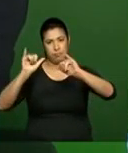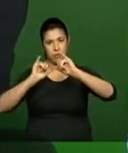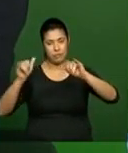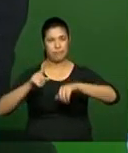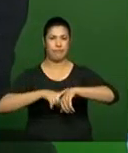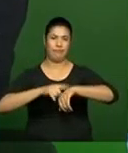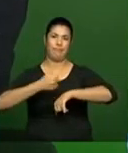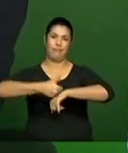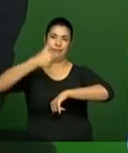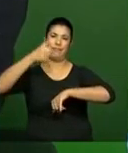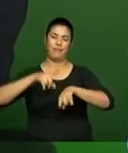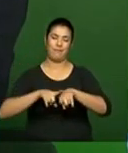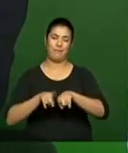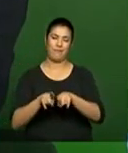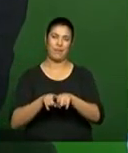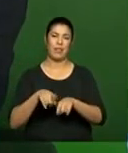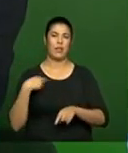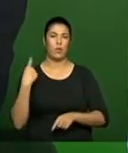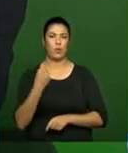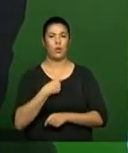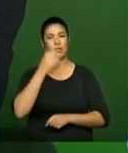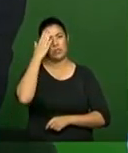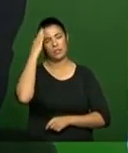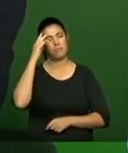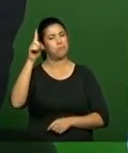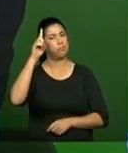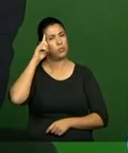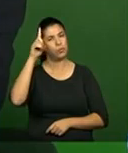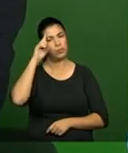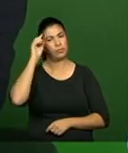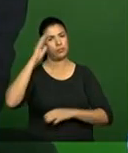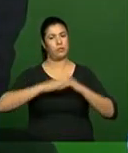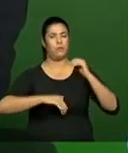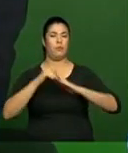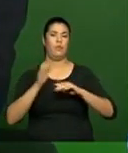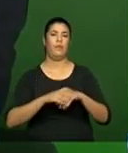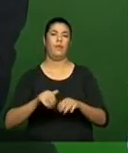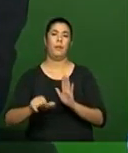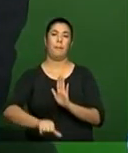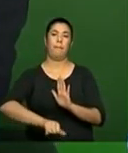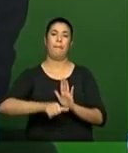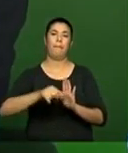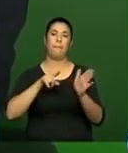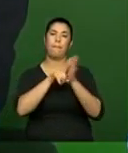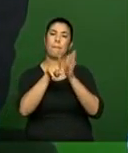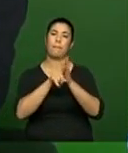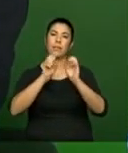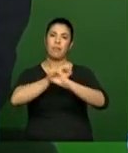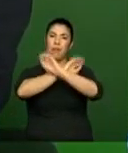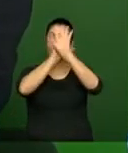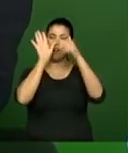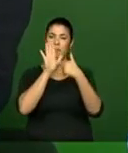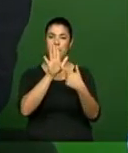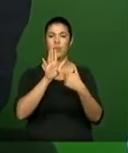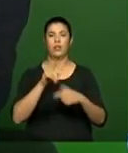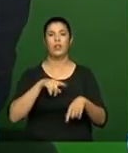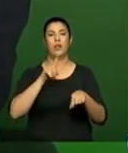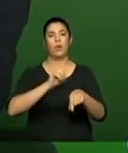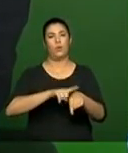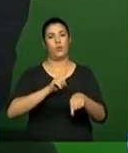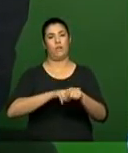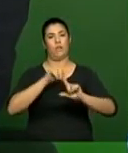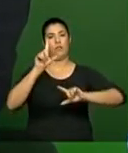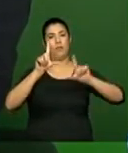que para a gente é muito interessante, a gente sabe disso do dia a dia, mas eu acho que a primeira... É uma pesquisa clara. O horário nobre da TV está